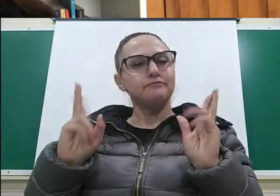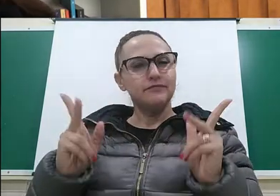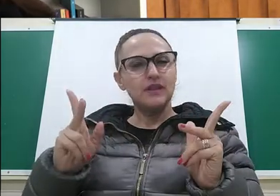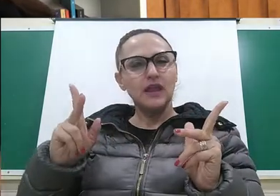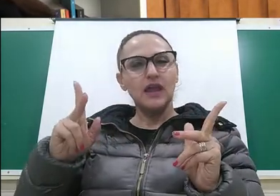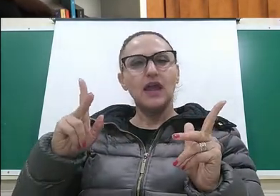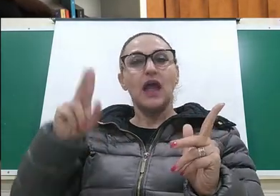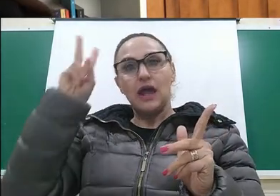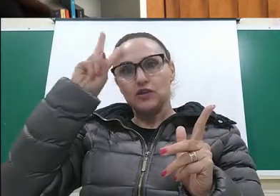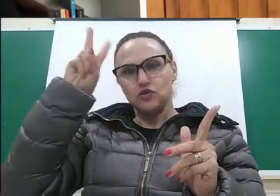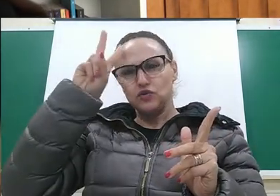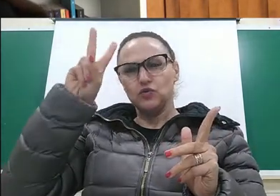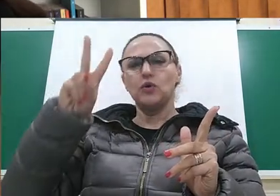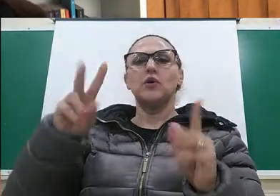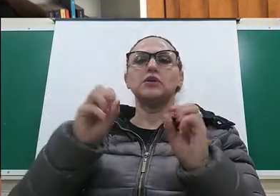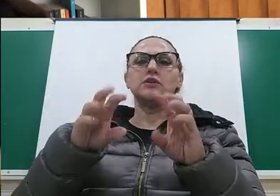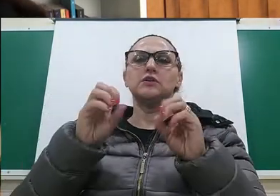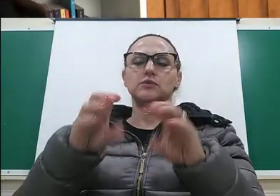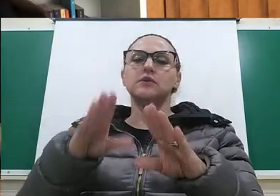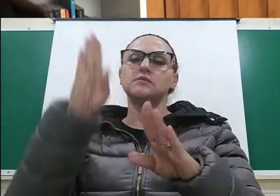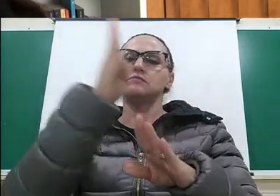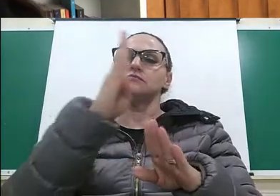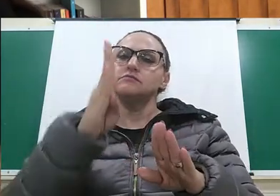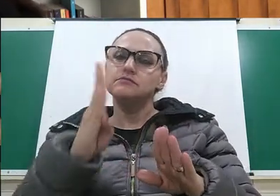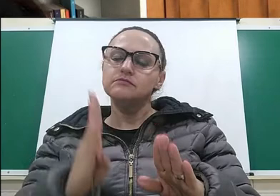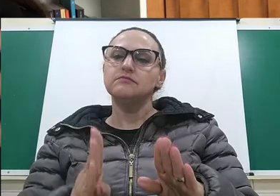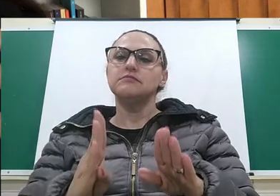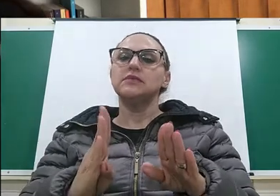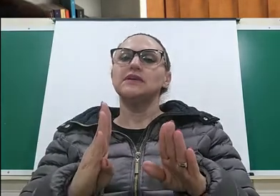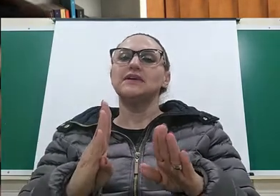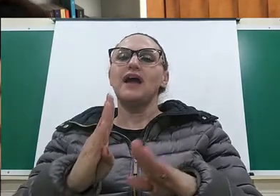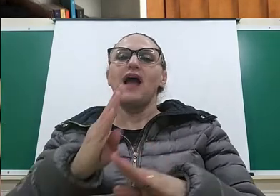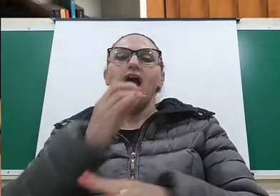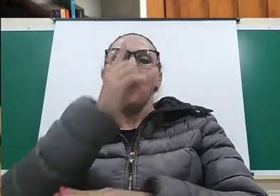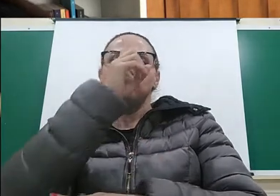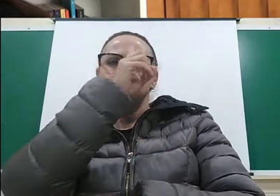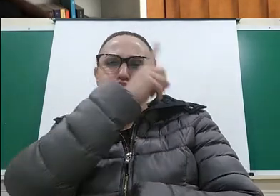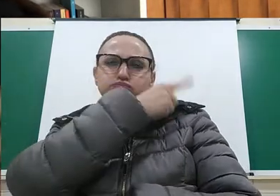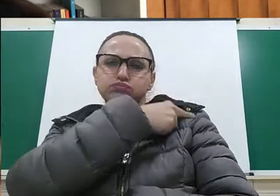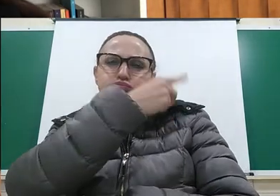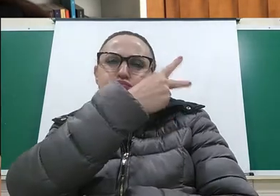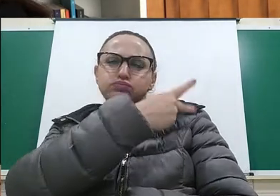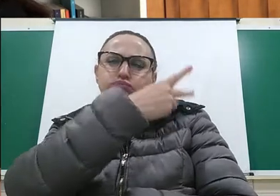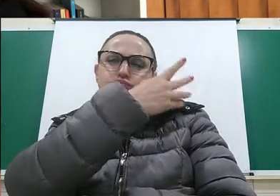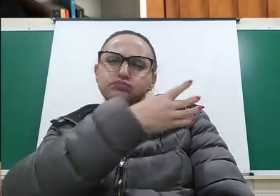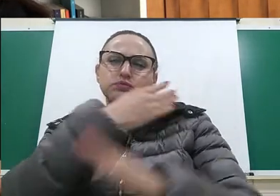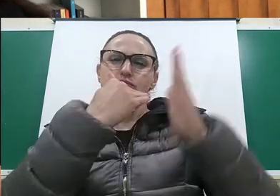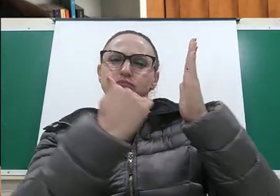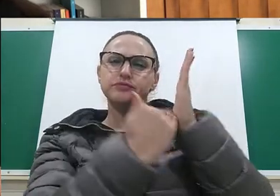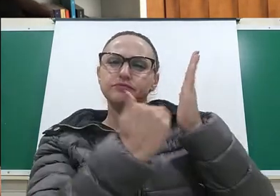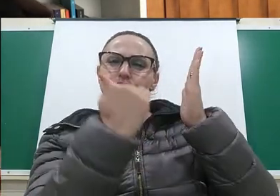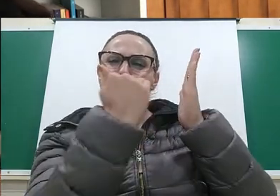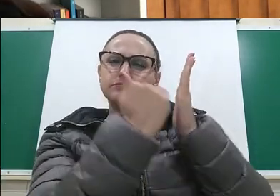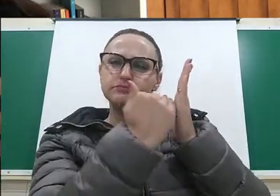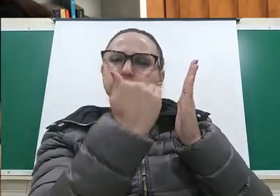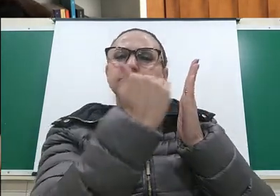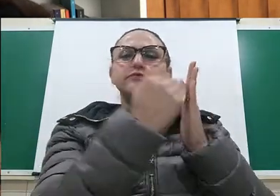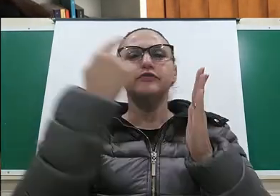A história da educação brasileira, a maneira como a escola, com que as séries, as etapas do ensino foram